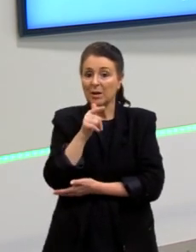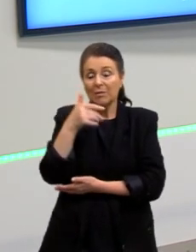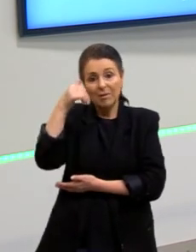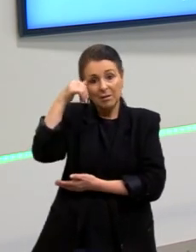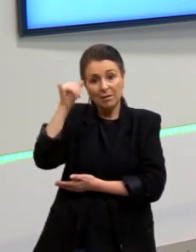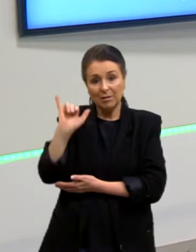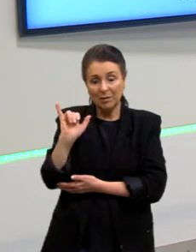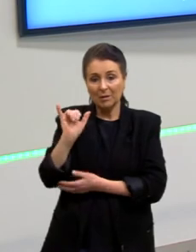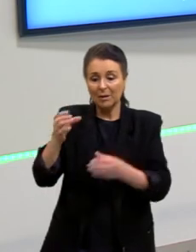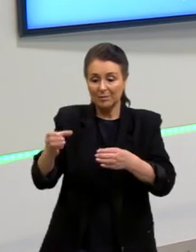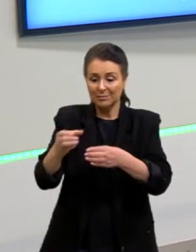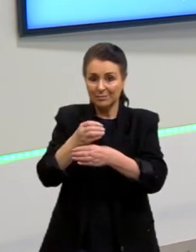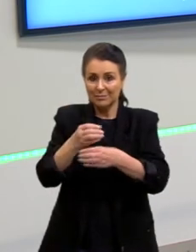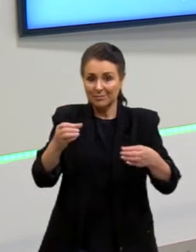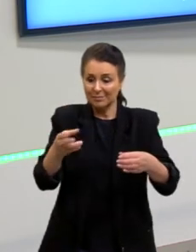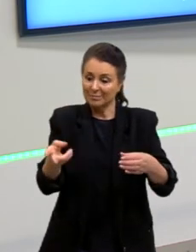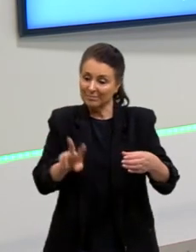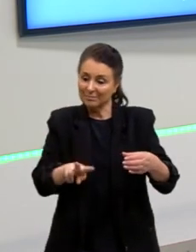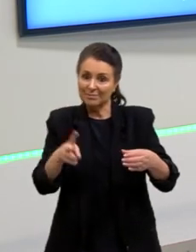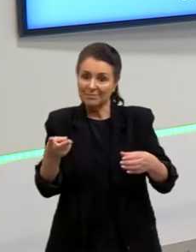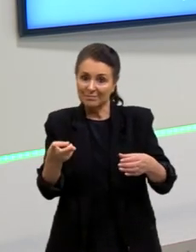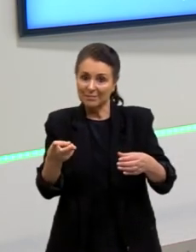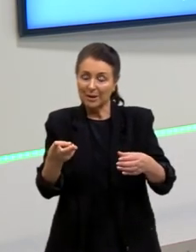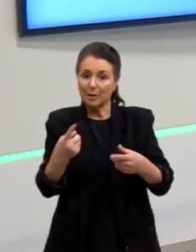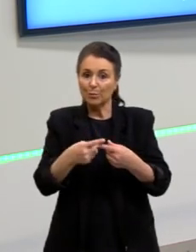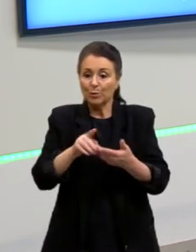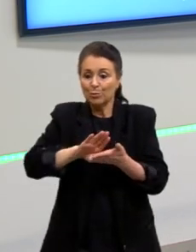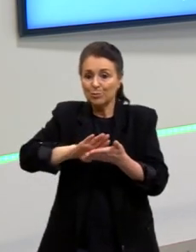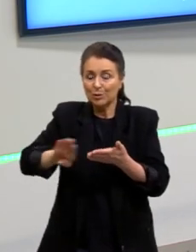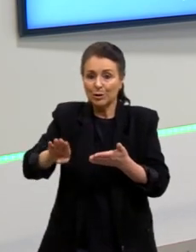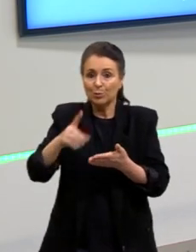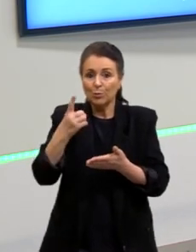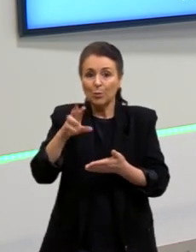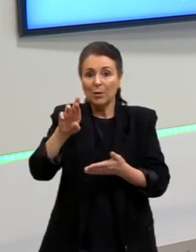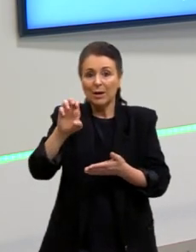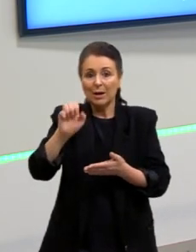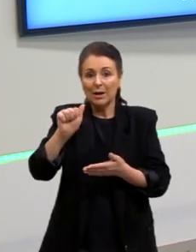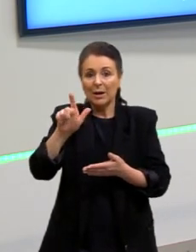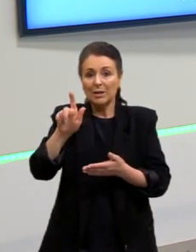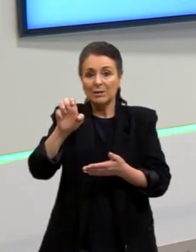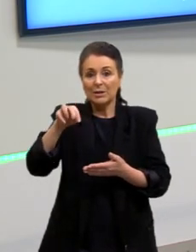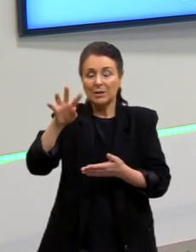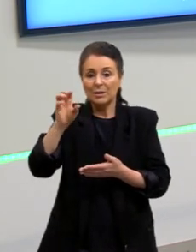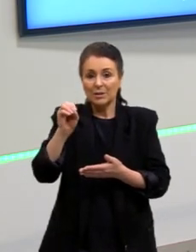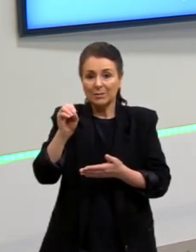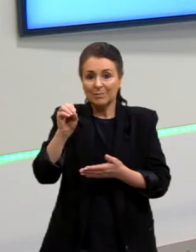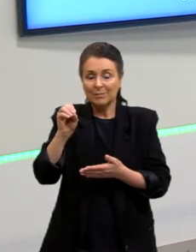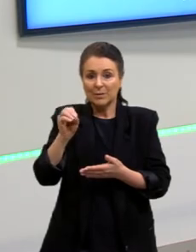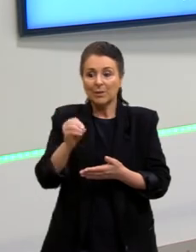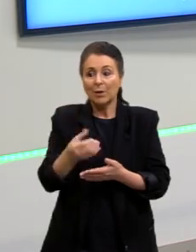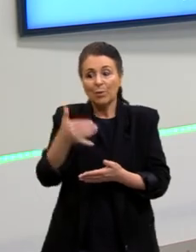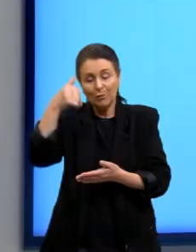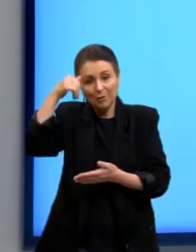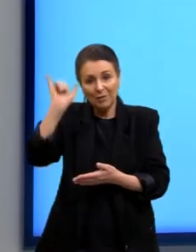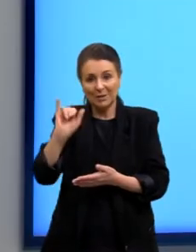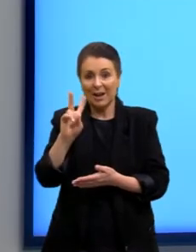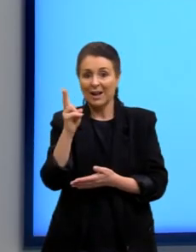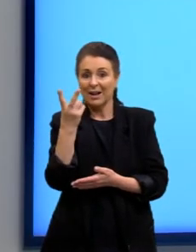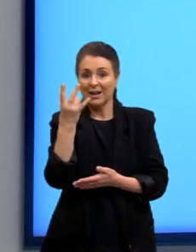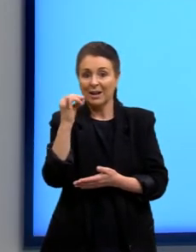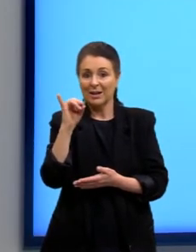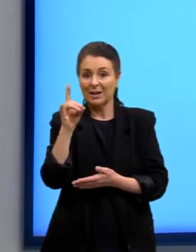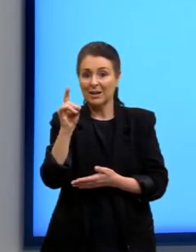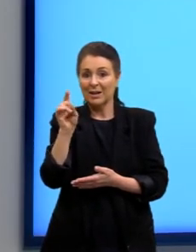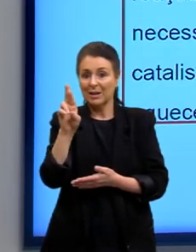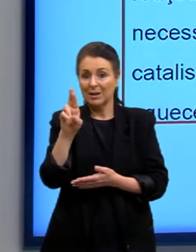ocorra a reação reversa porque eu vou estar retirando o reagente da minha reação reversa então eu vou impedir essa hidrólise caso eu não queira